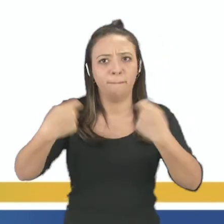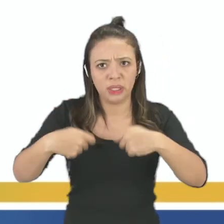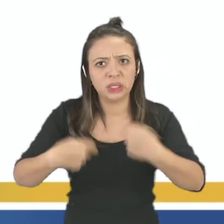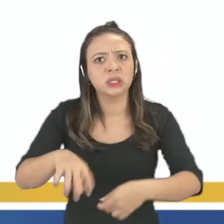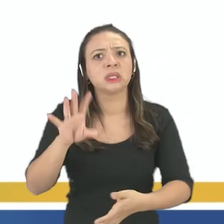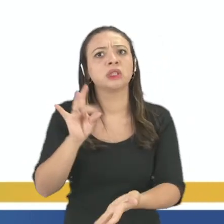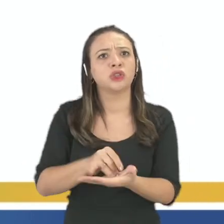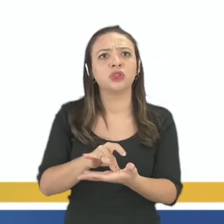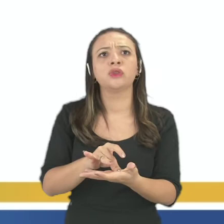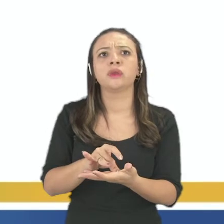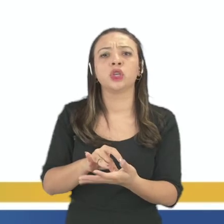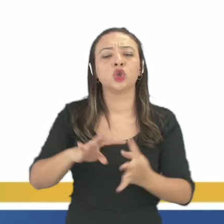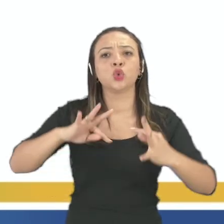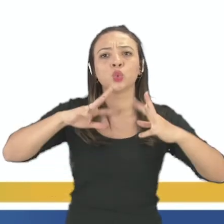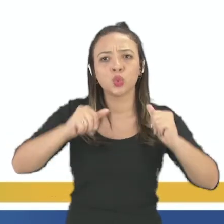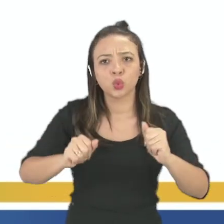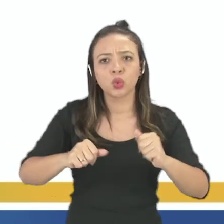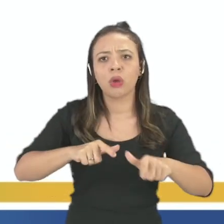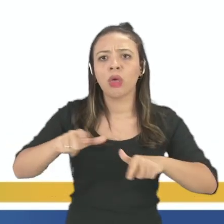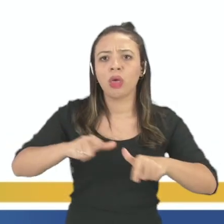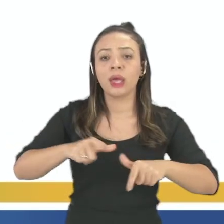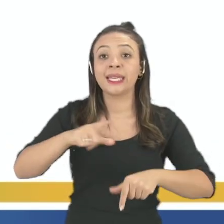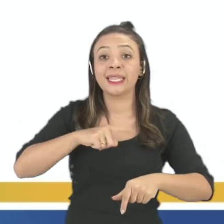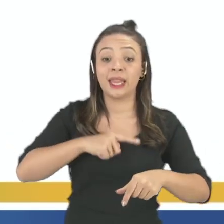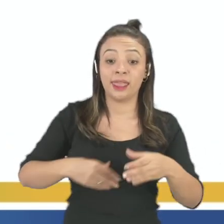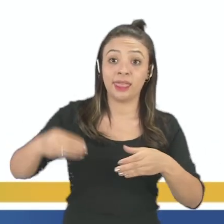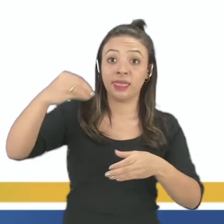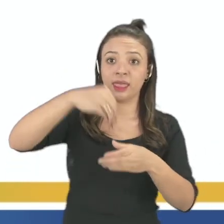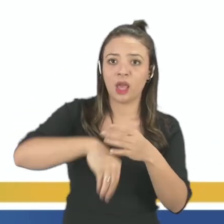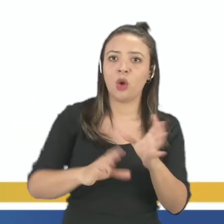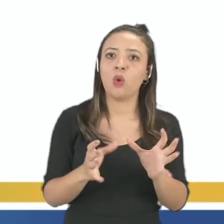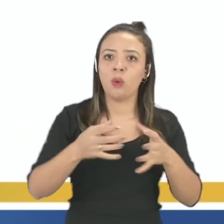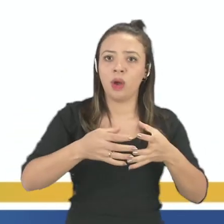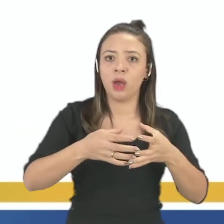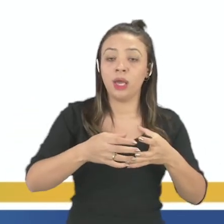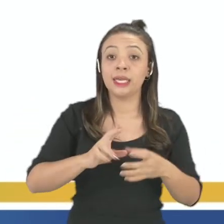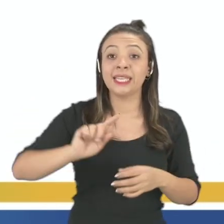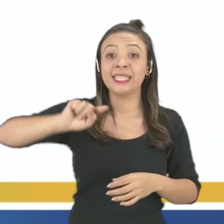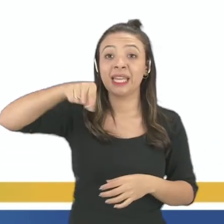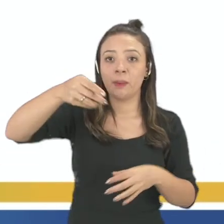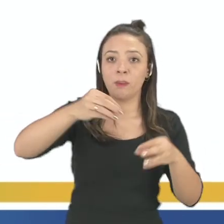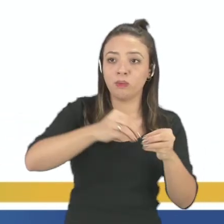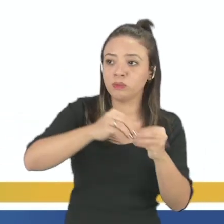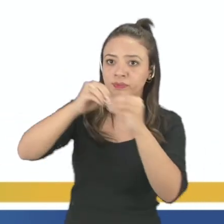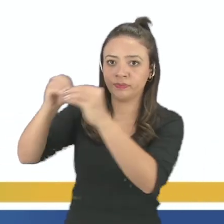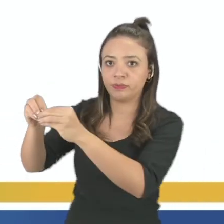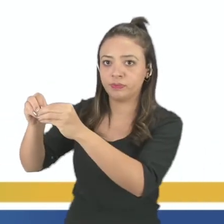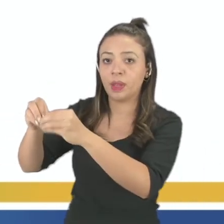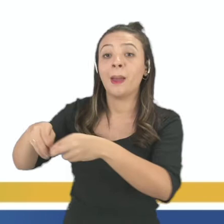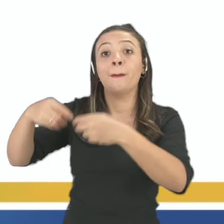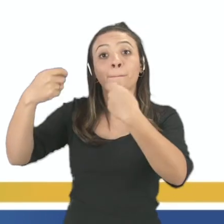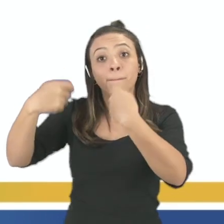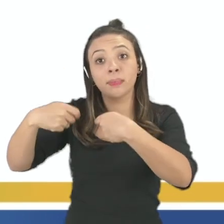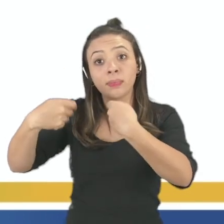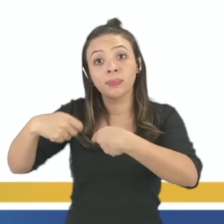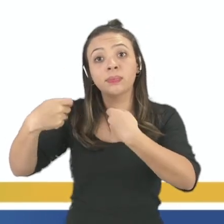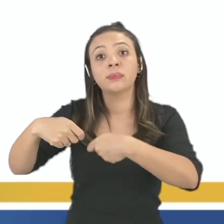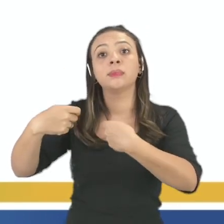Todo trabalho desenvolvido em uma comunidade e é levado para fora, para desenvolvimentos, com certeza, tem que ter